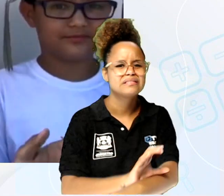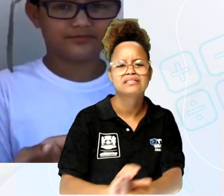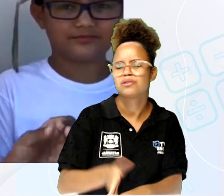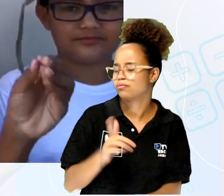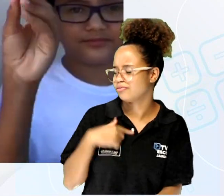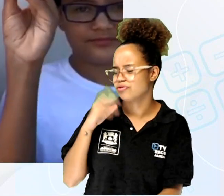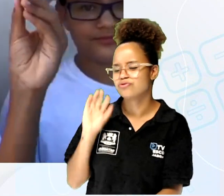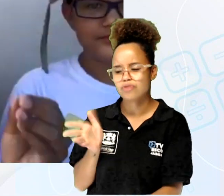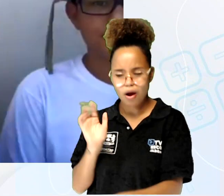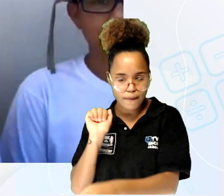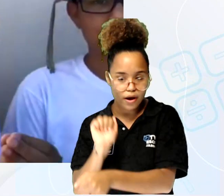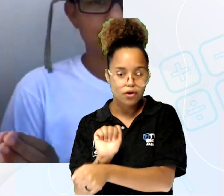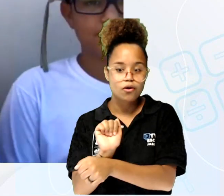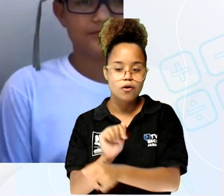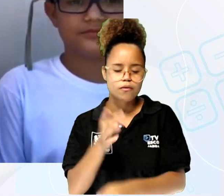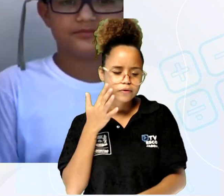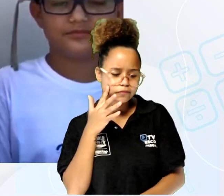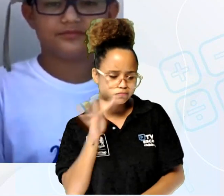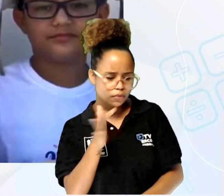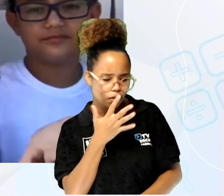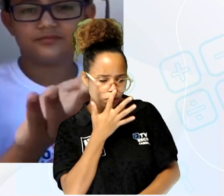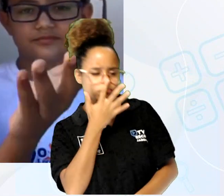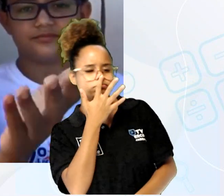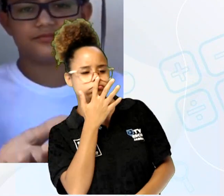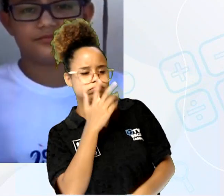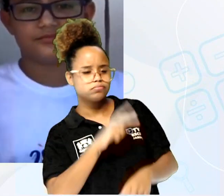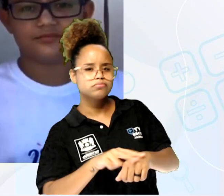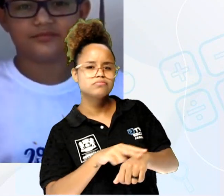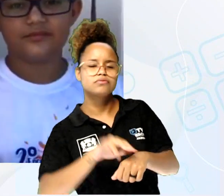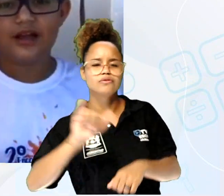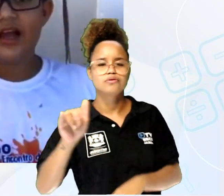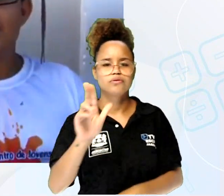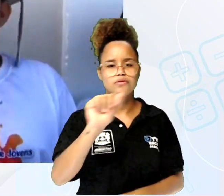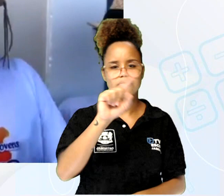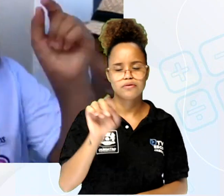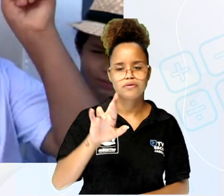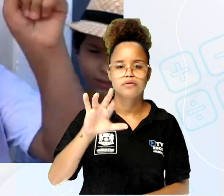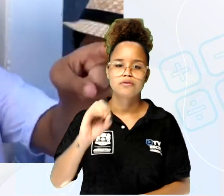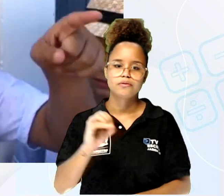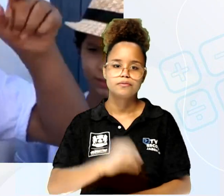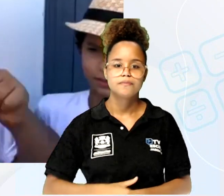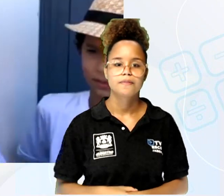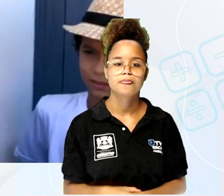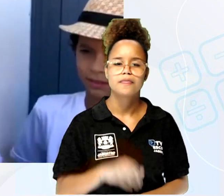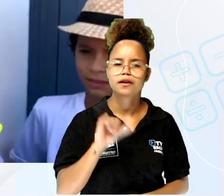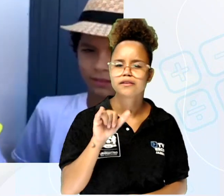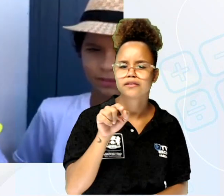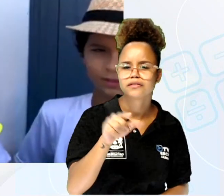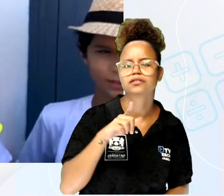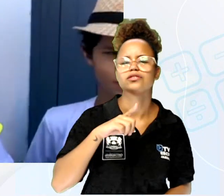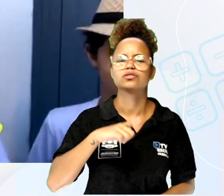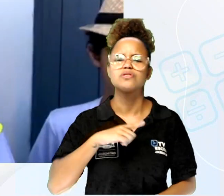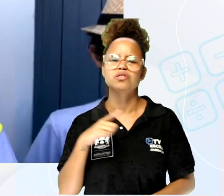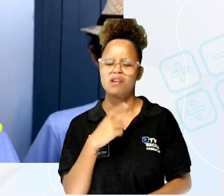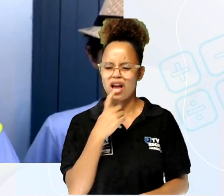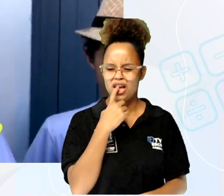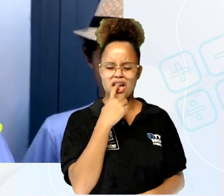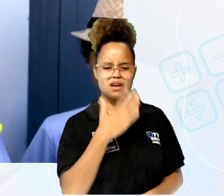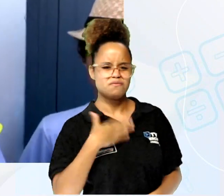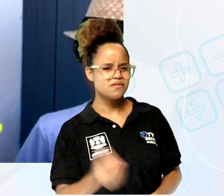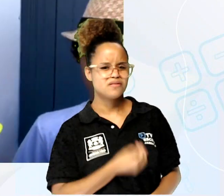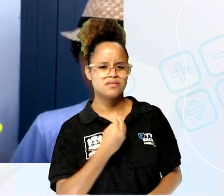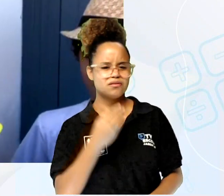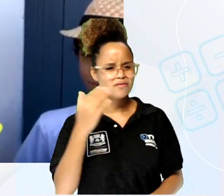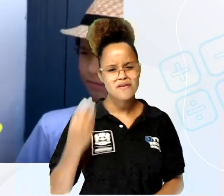parado. Pra ficar olhando o verde, do Juazeiro Copado. Se tu invejas minha vida, não sabe